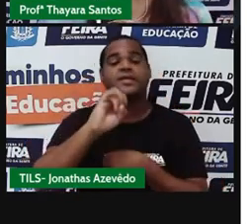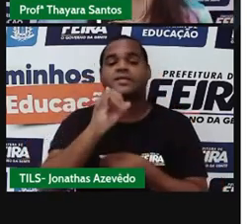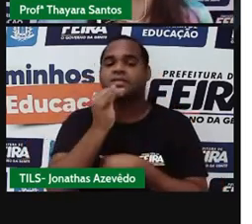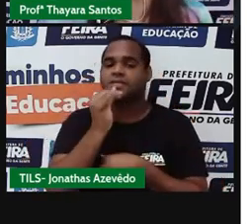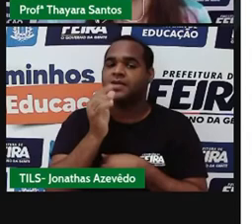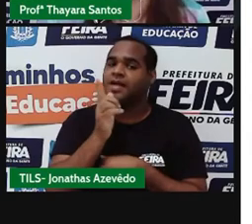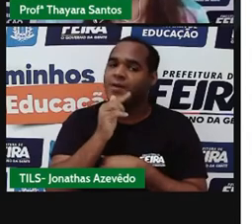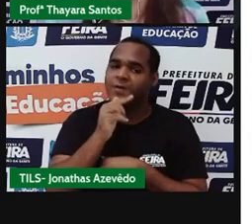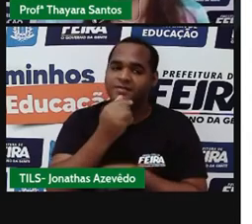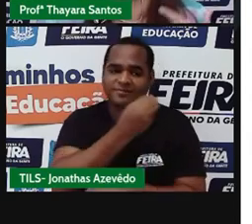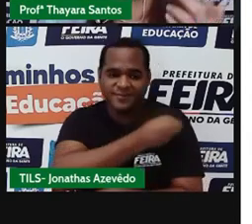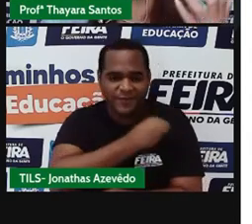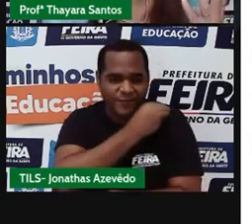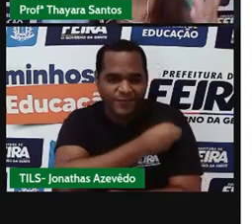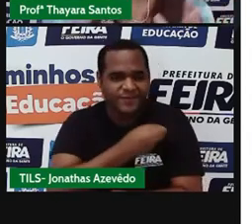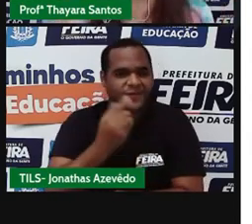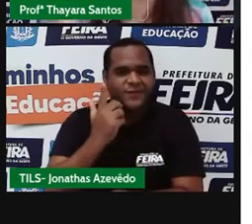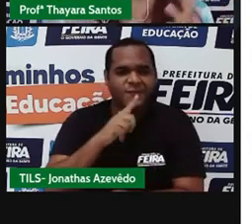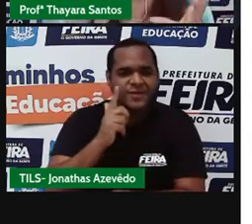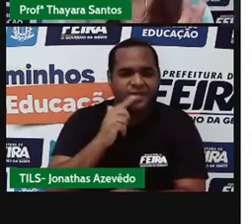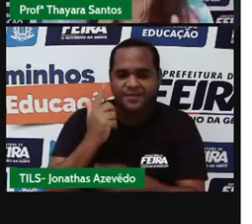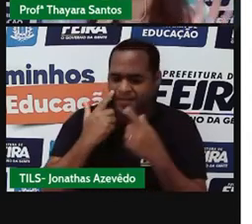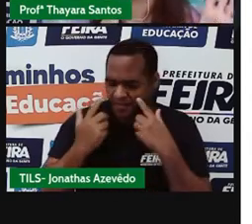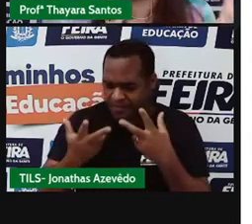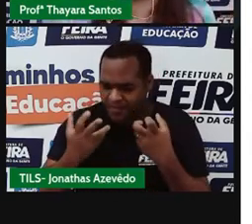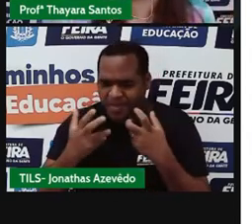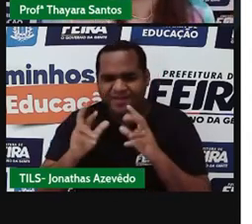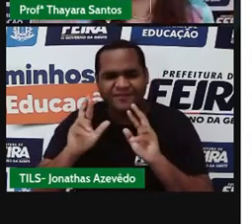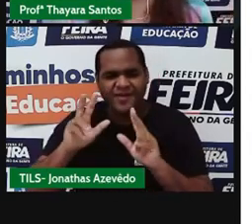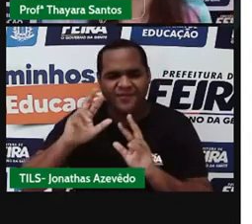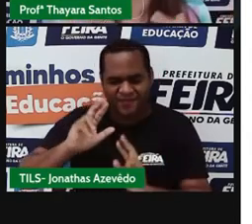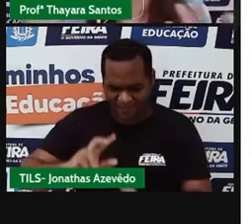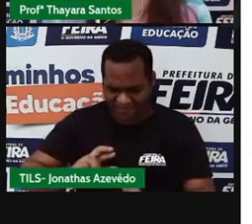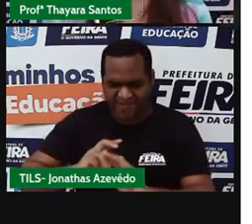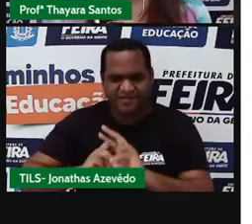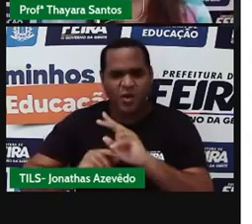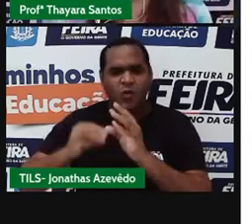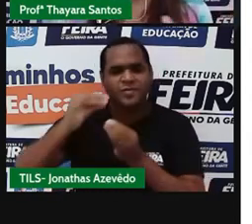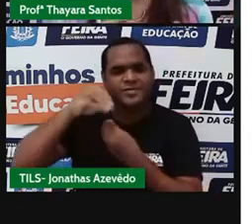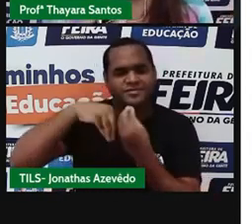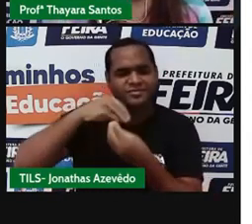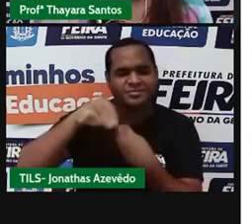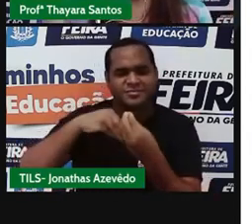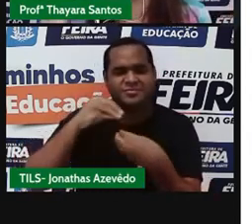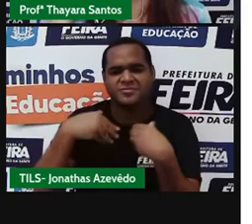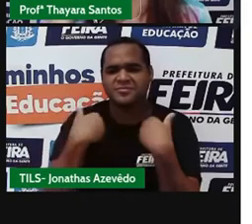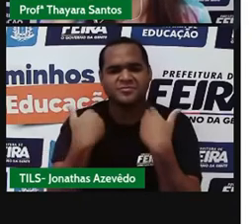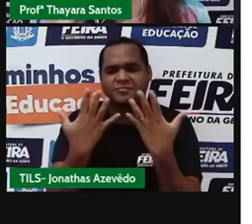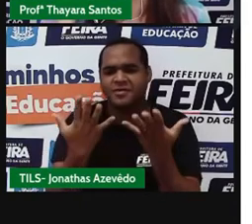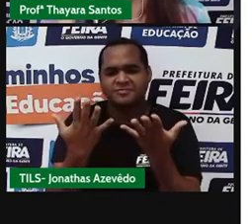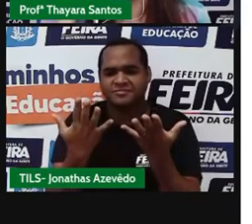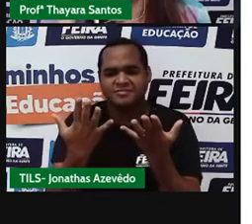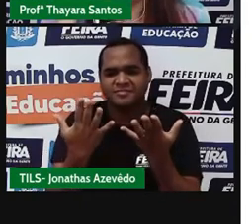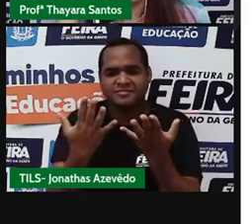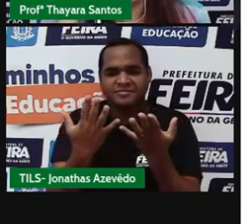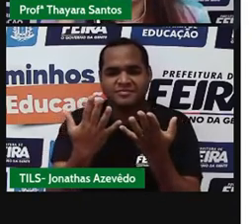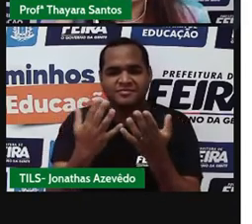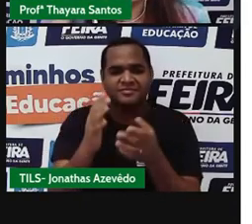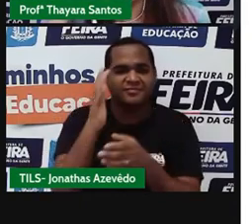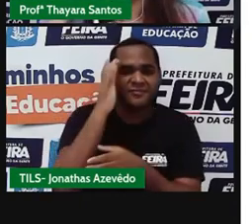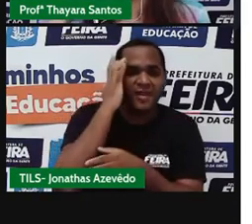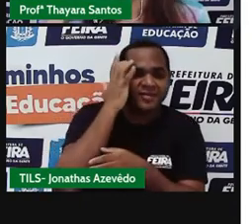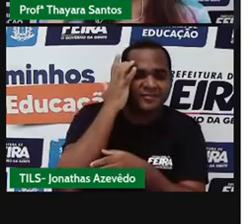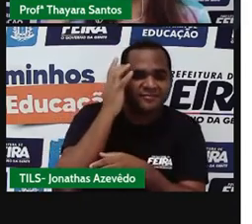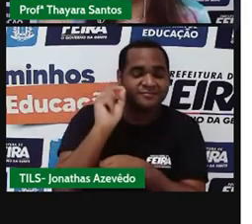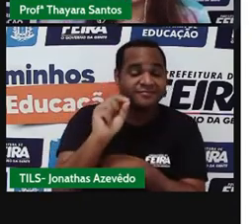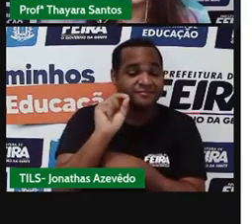misturo água e álcool, eu consigo diferenciar onde está a água e o álcool? Fica tudo misturadinho ali, parecendo ser a mesma coisa.